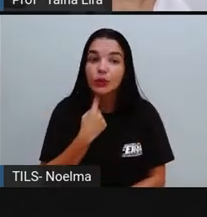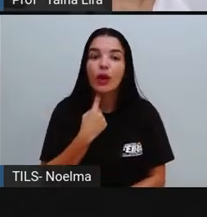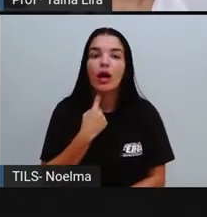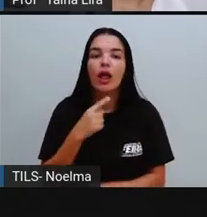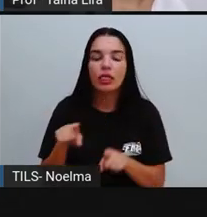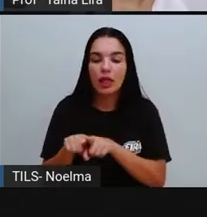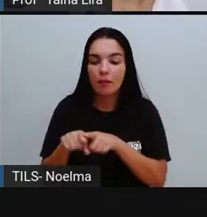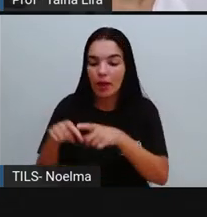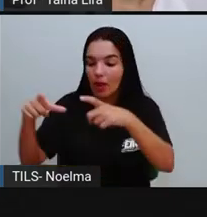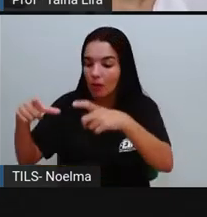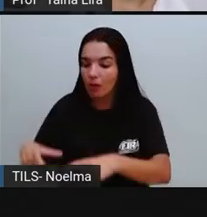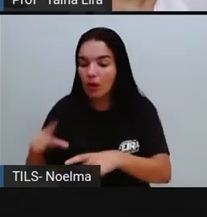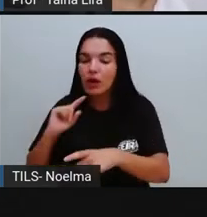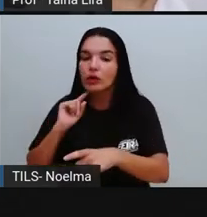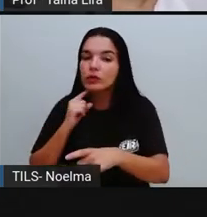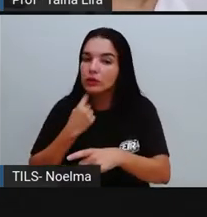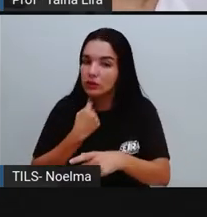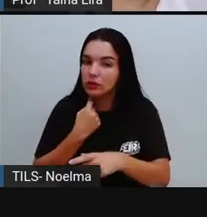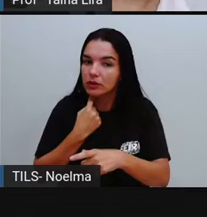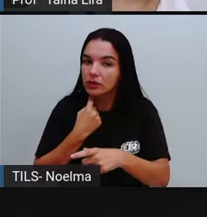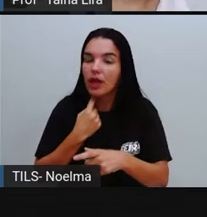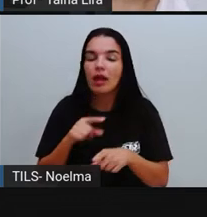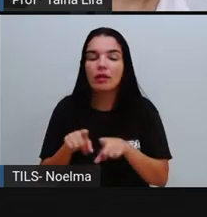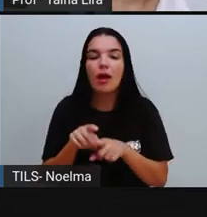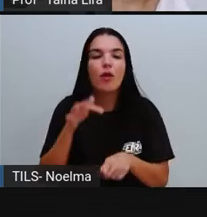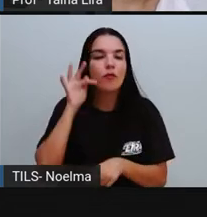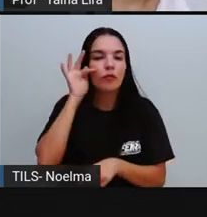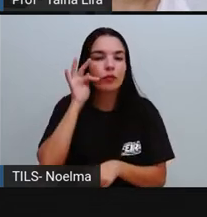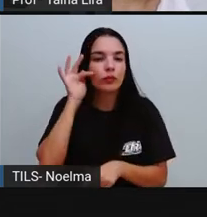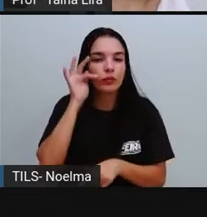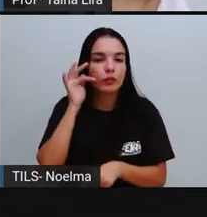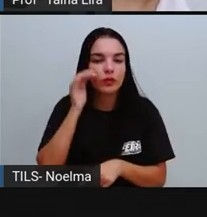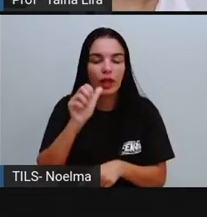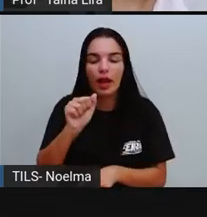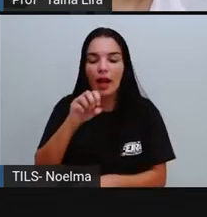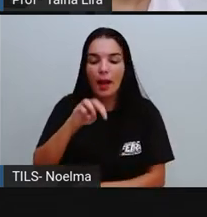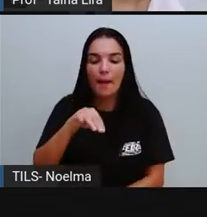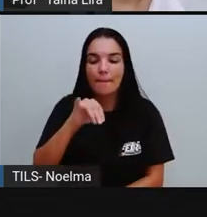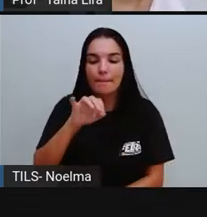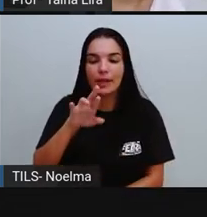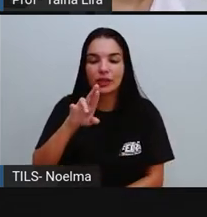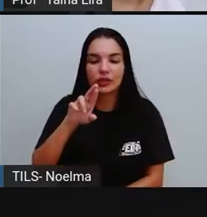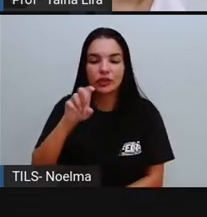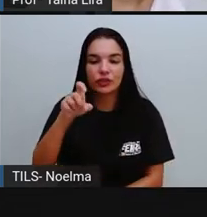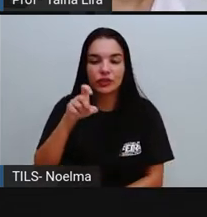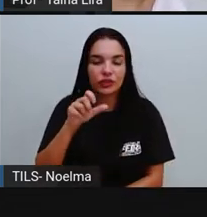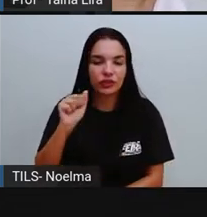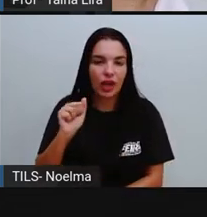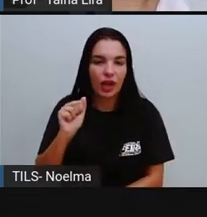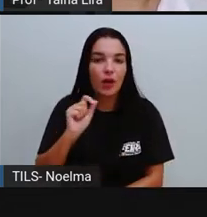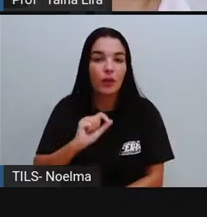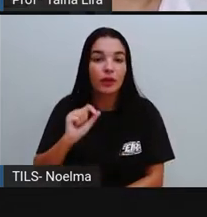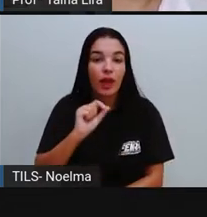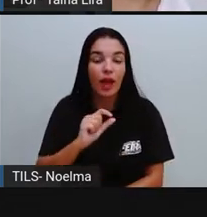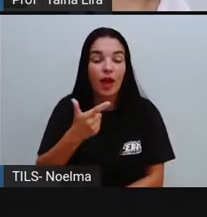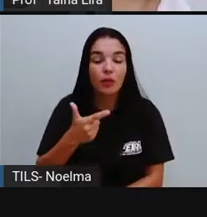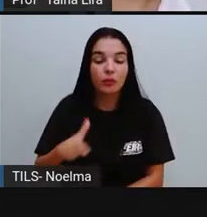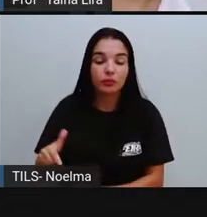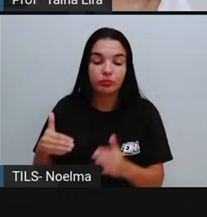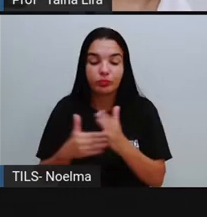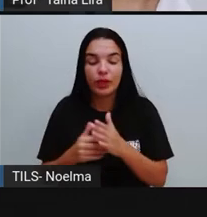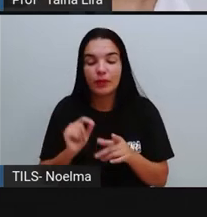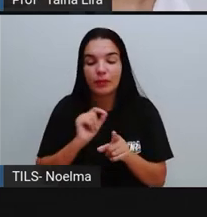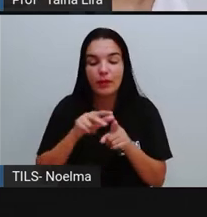Lixeira, Ameixa, E bruxa, Tá? Então, São palavrinhas,